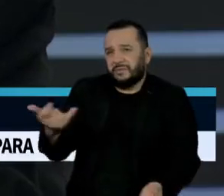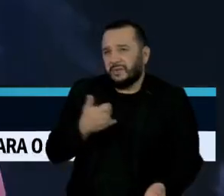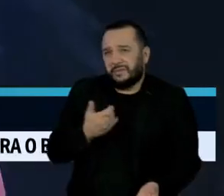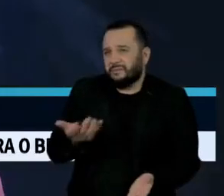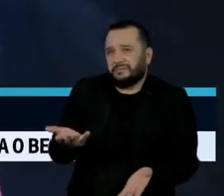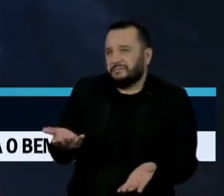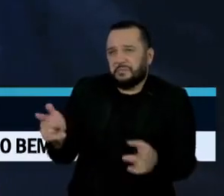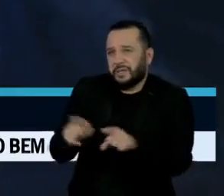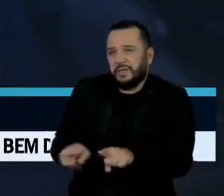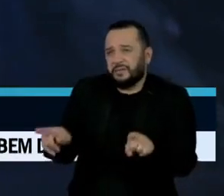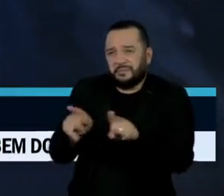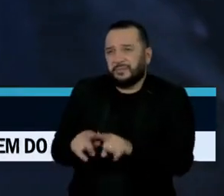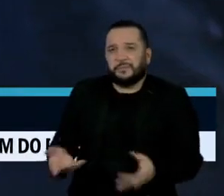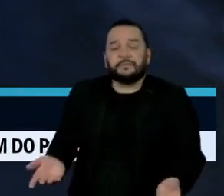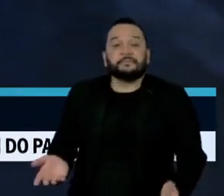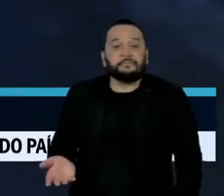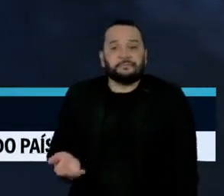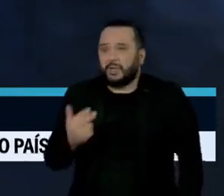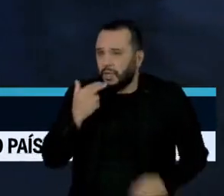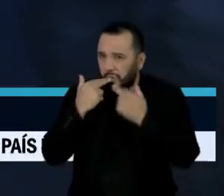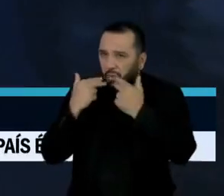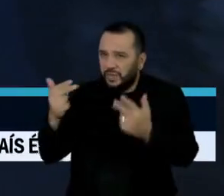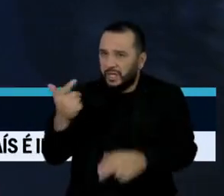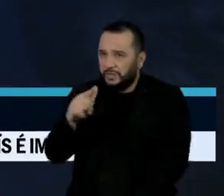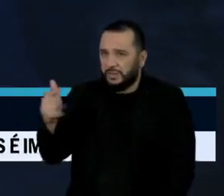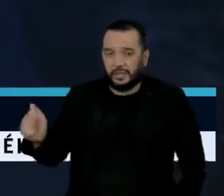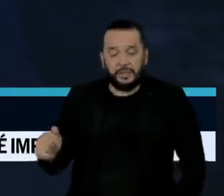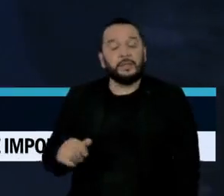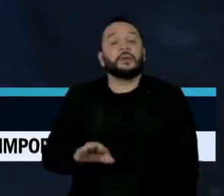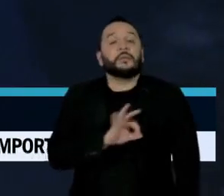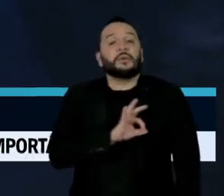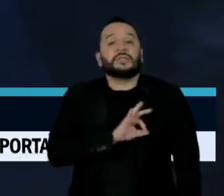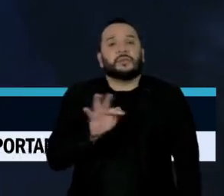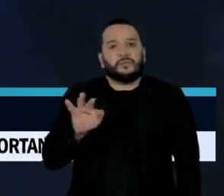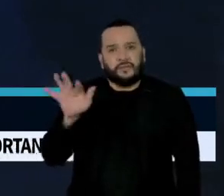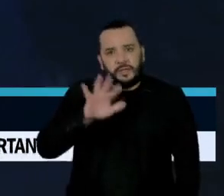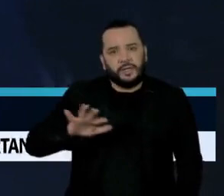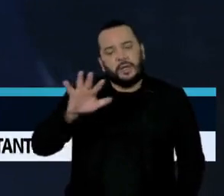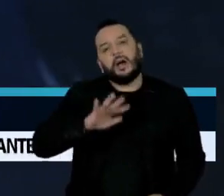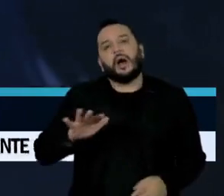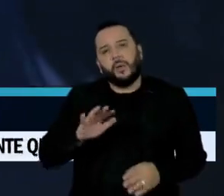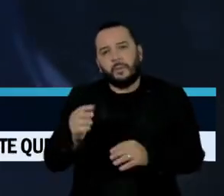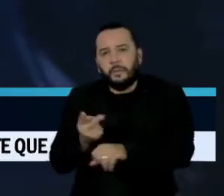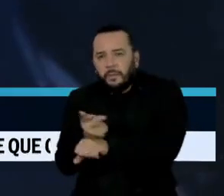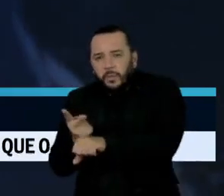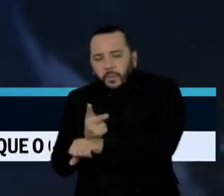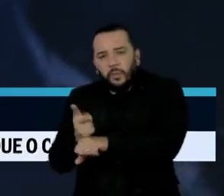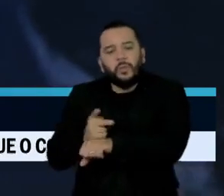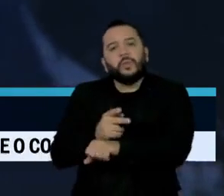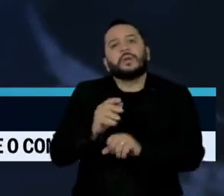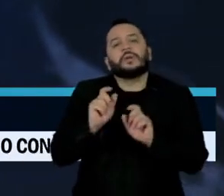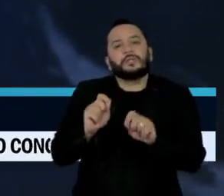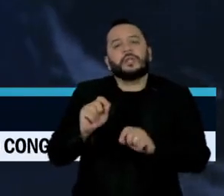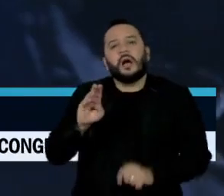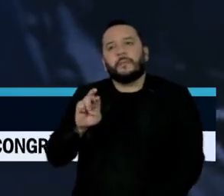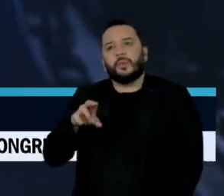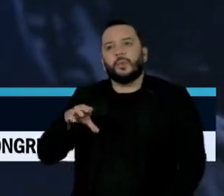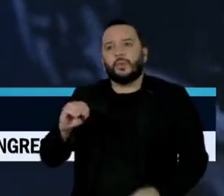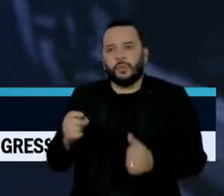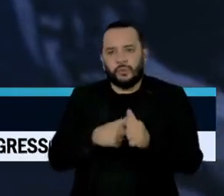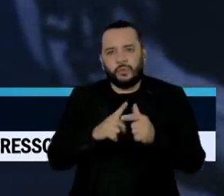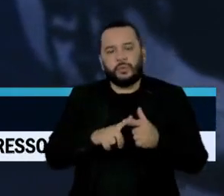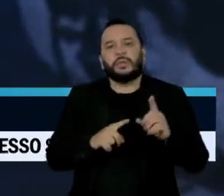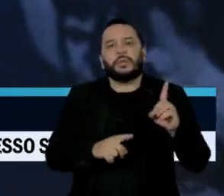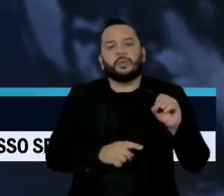A Polícia Federal, que coordena as buscas pelo indigenista Bruno Pereira e pelo jornalista Dom Filipes, informou há pouco que